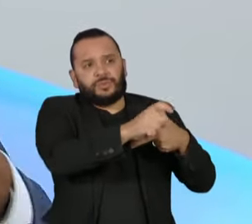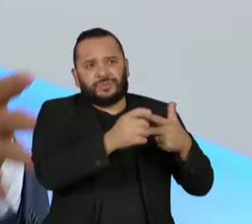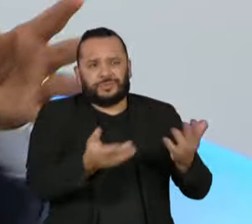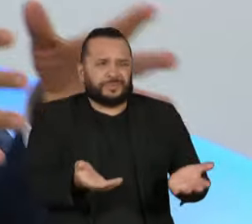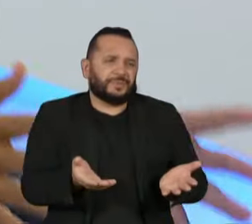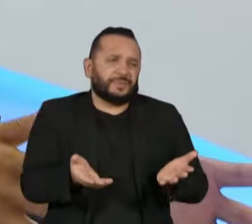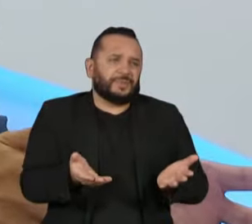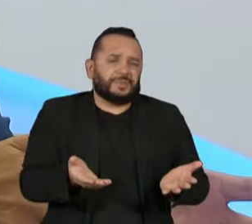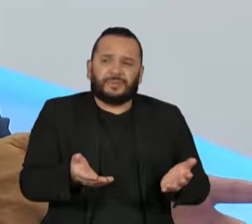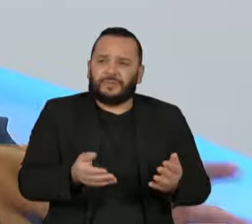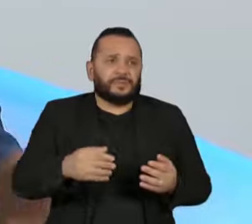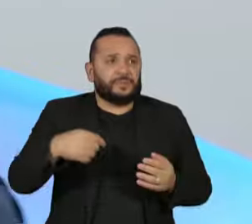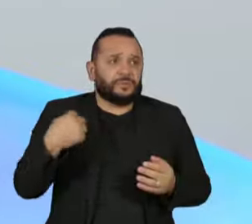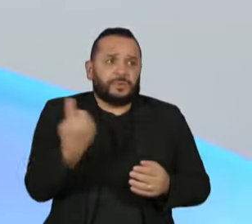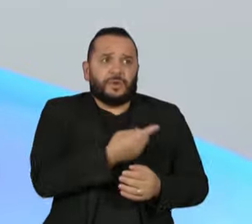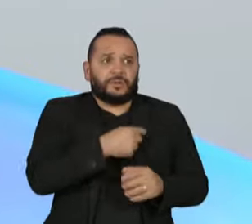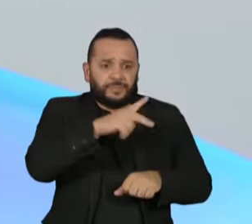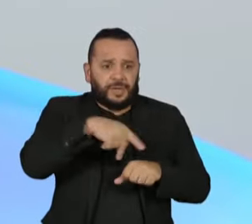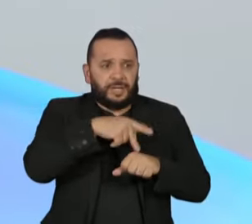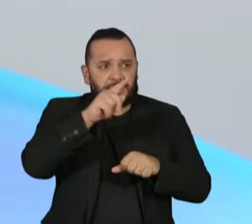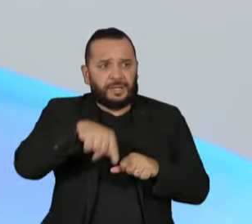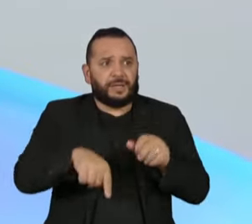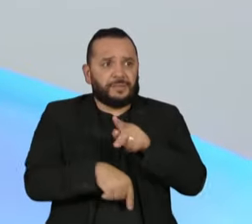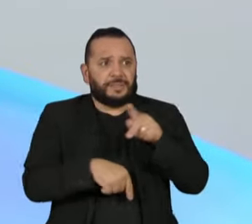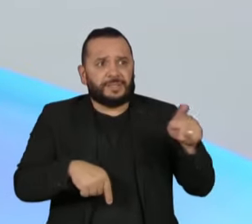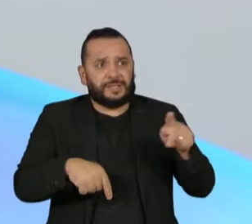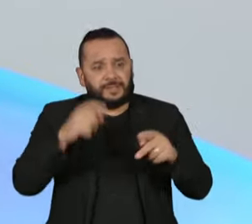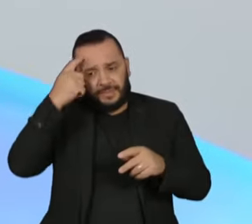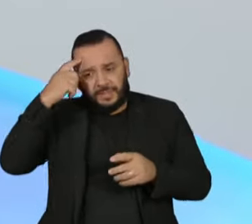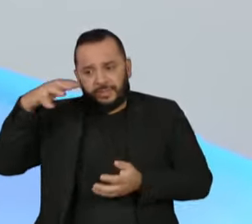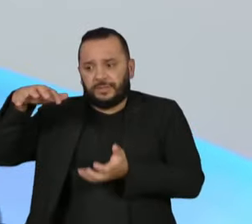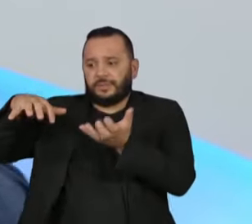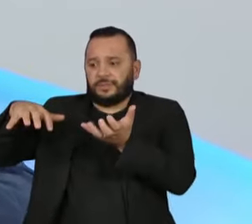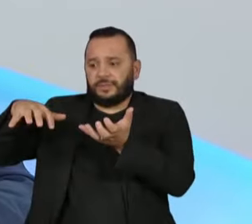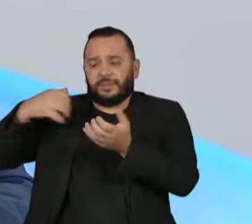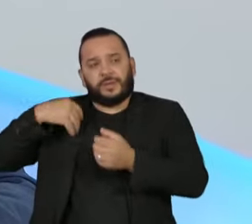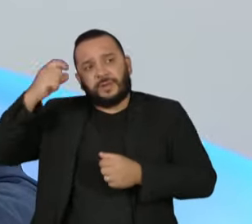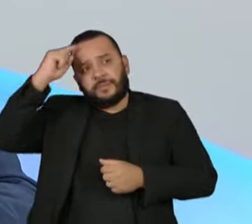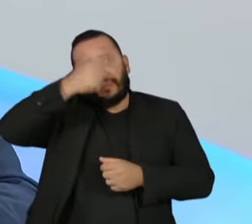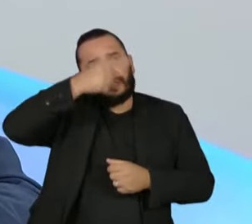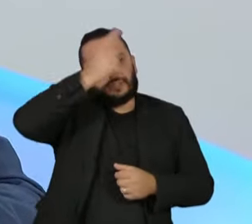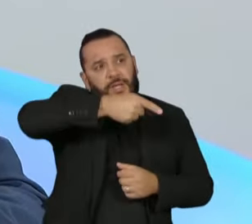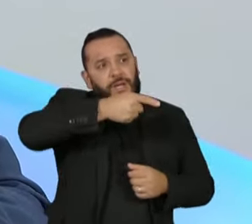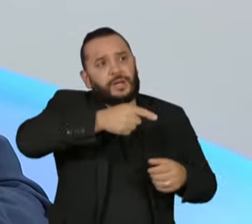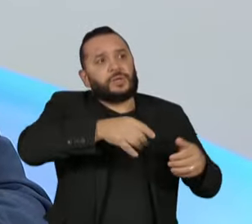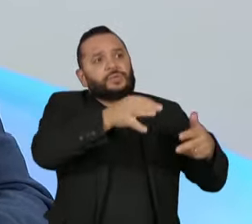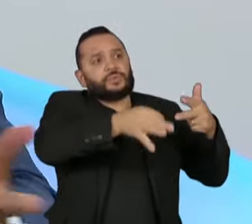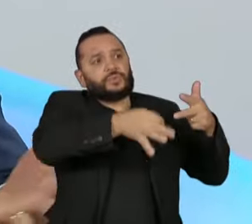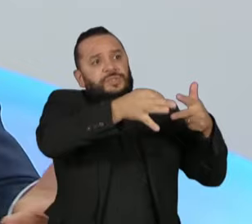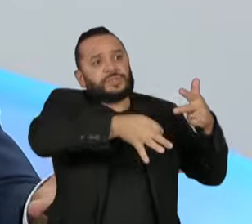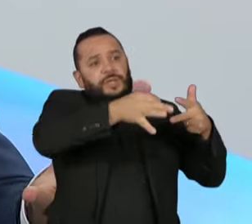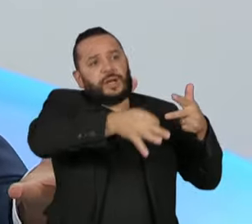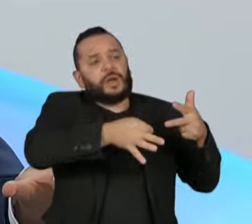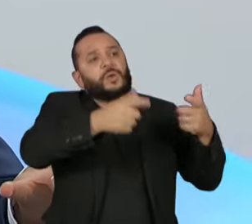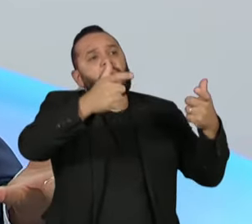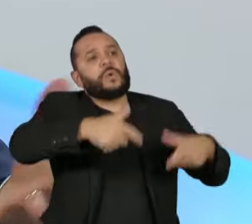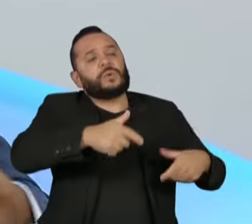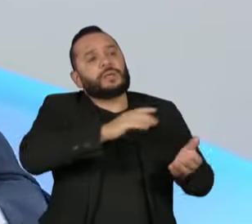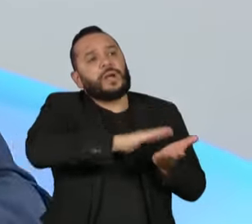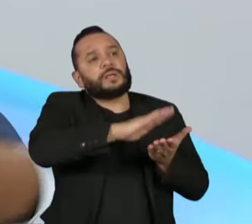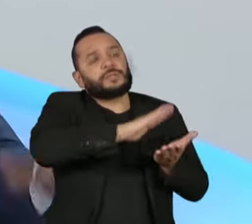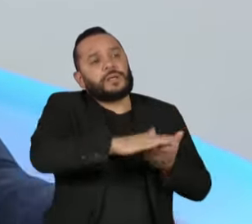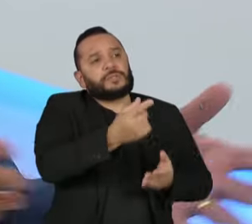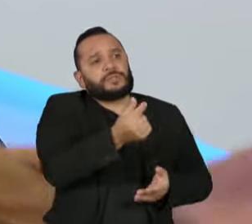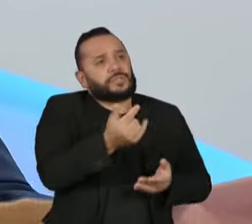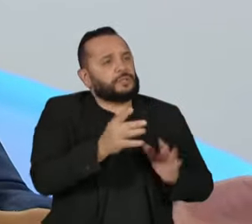Imagine o Congresso dizer onde é que o judiciário vai gastar seu dinheiro, está certo? Claro que não tem